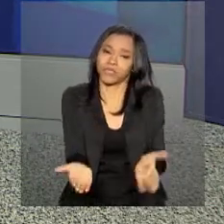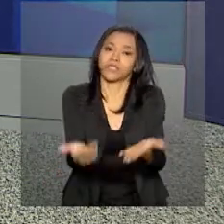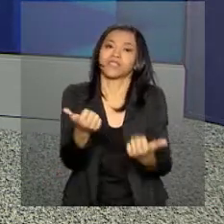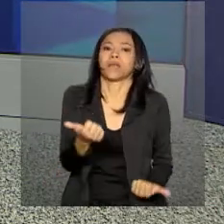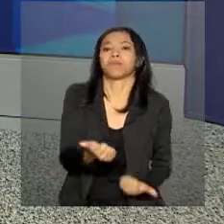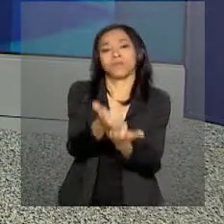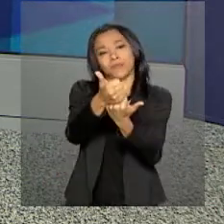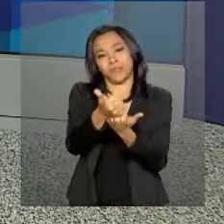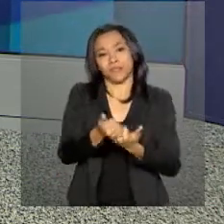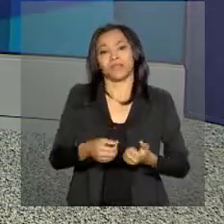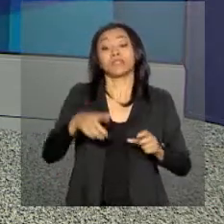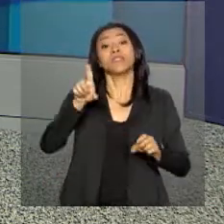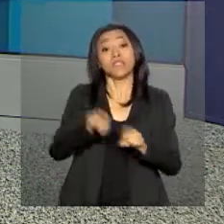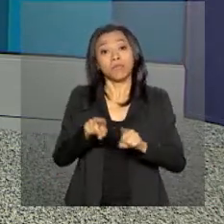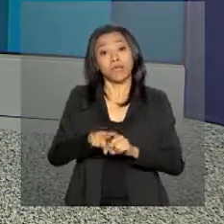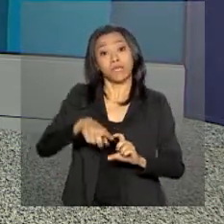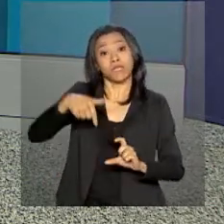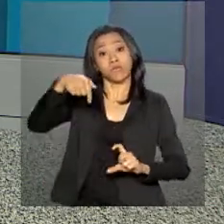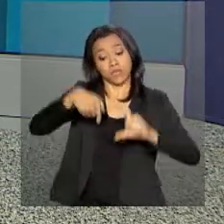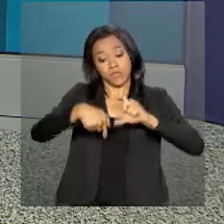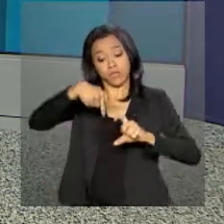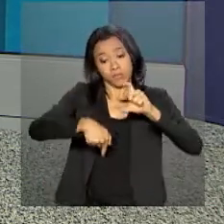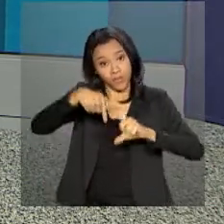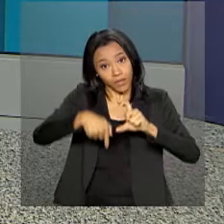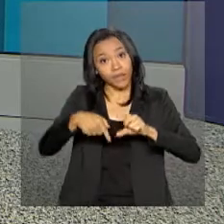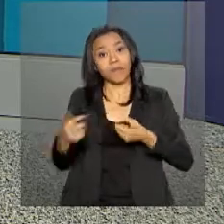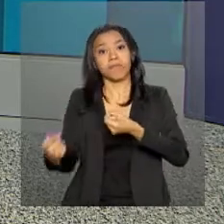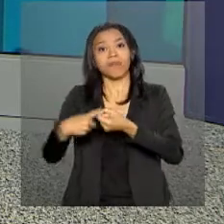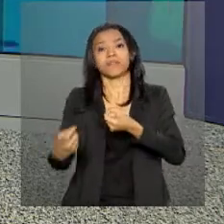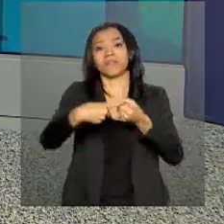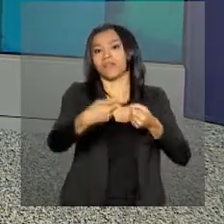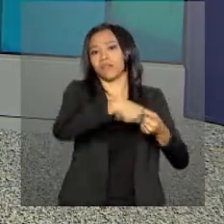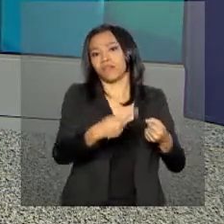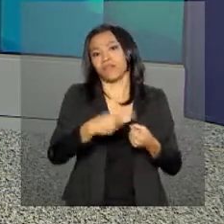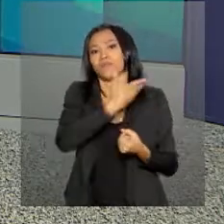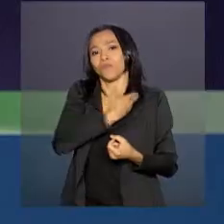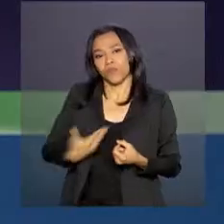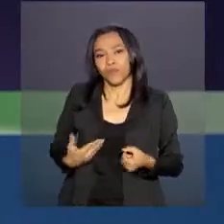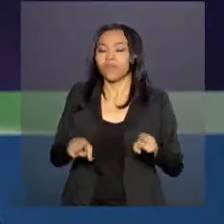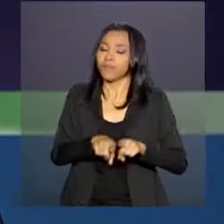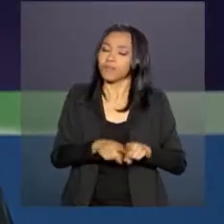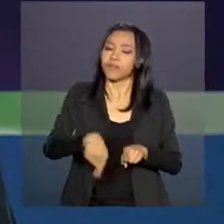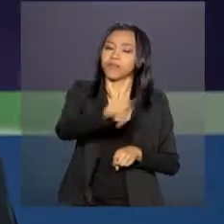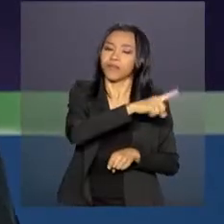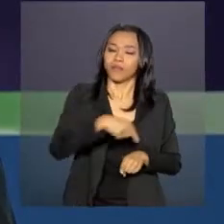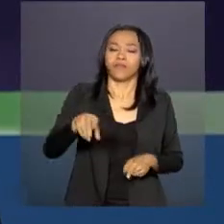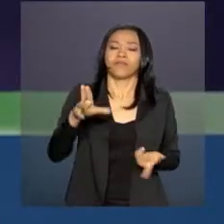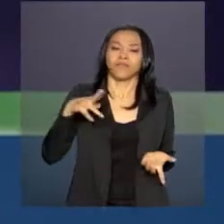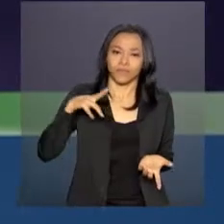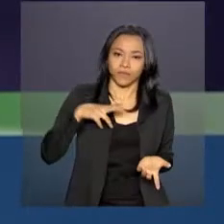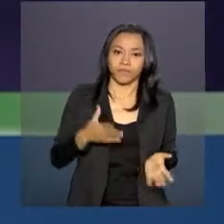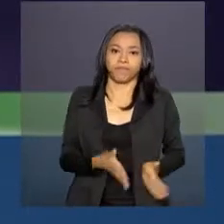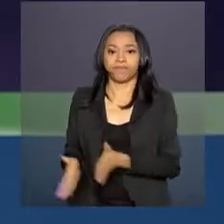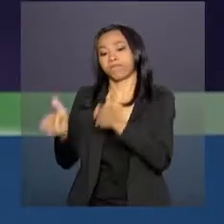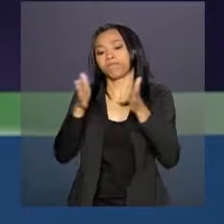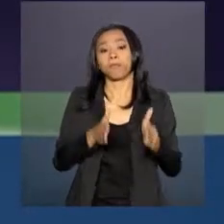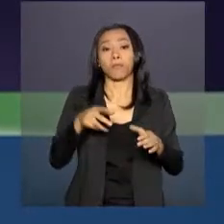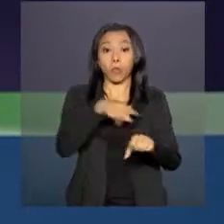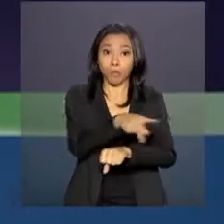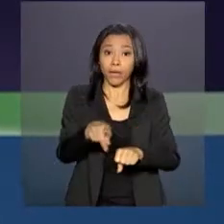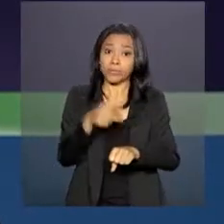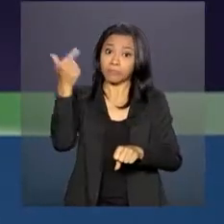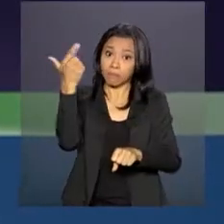e Tecnológico, CNPq, em parceria com entidades públicas e privadas. O país dá mais um passo no